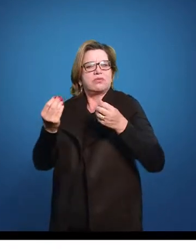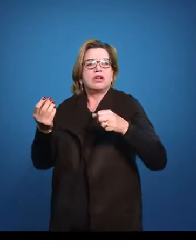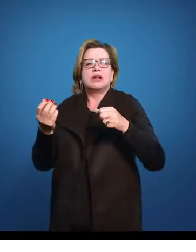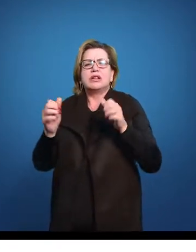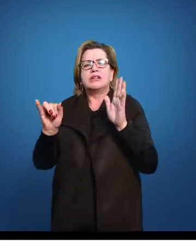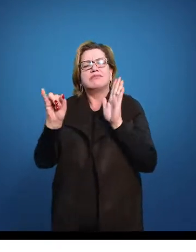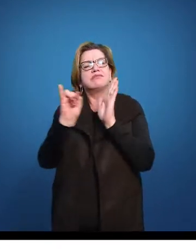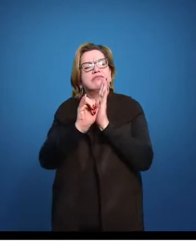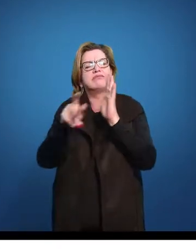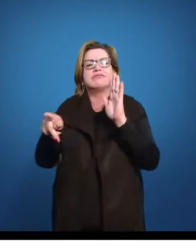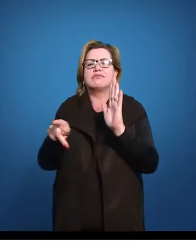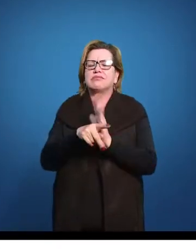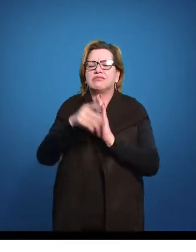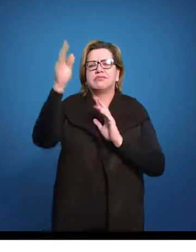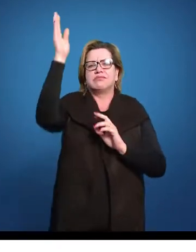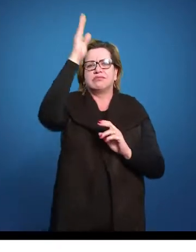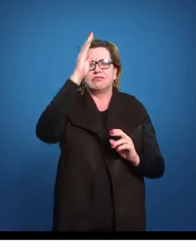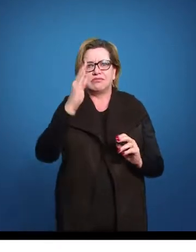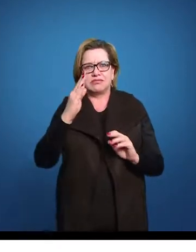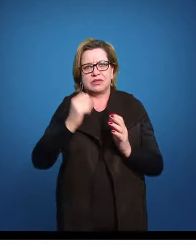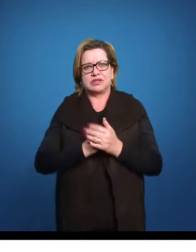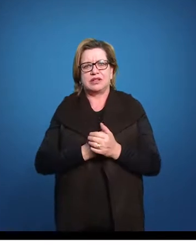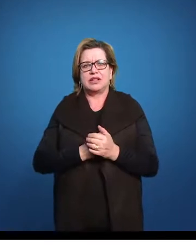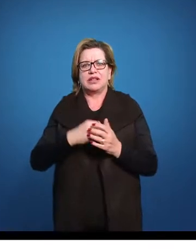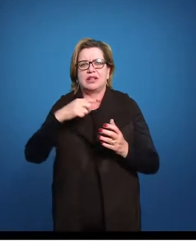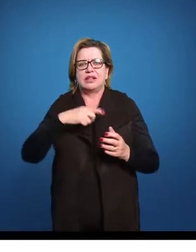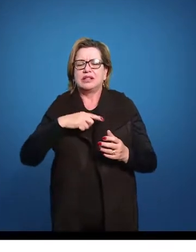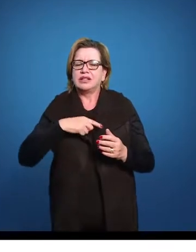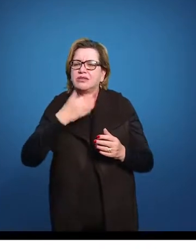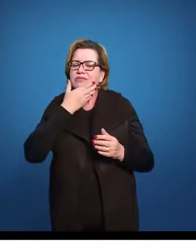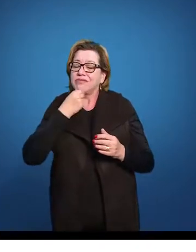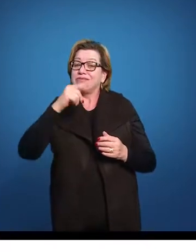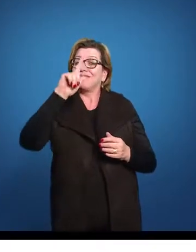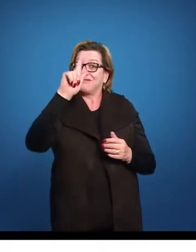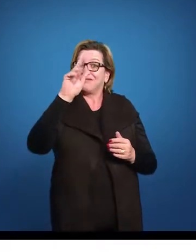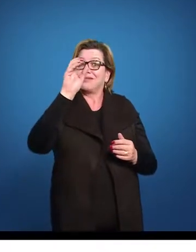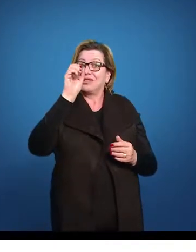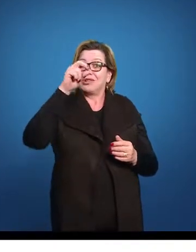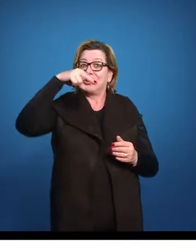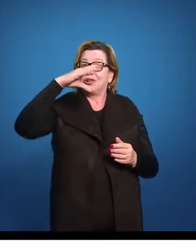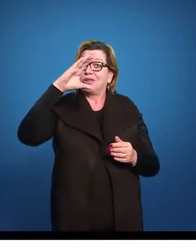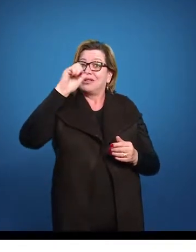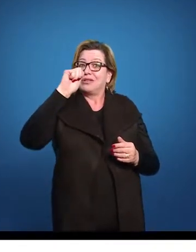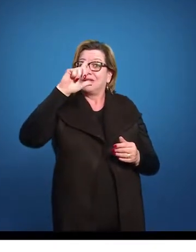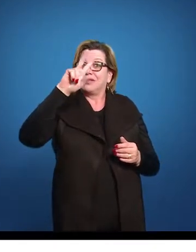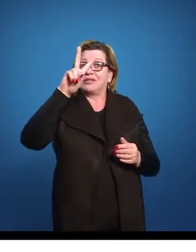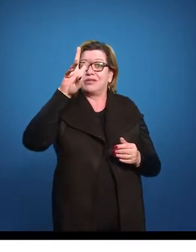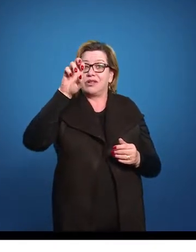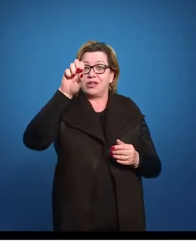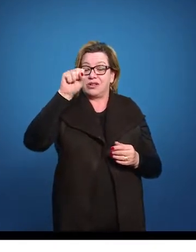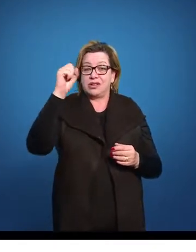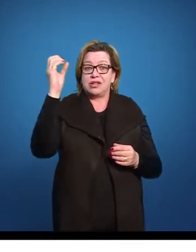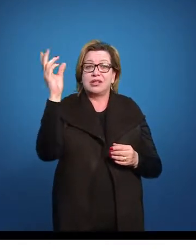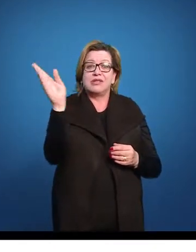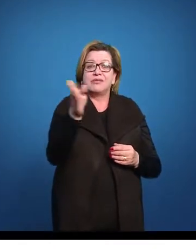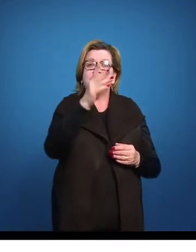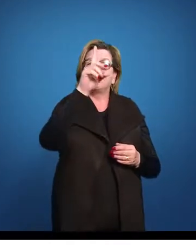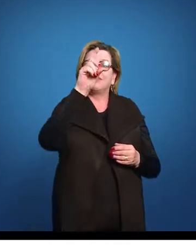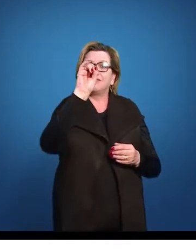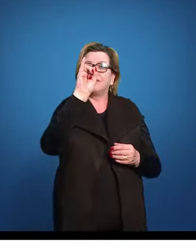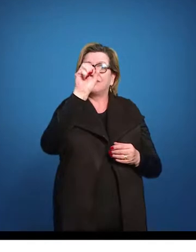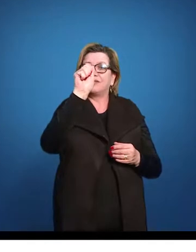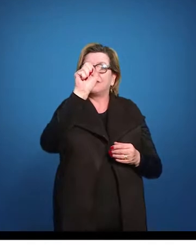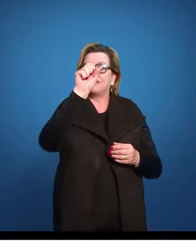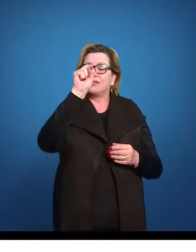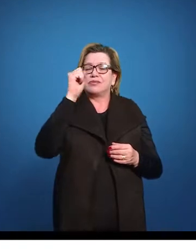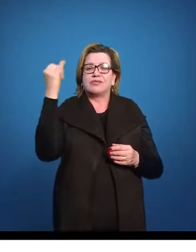identidade brasileira. Então, gente tem o Gonçalves Dias, que é essa figura bastante importante para pensar na literatura brasileira, nesse